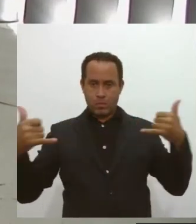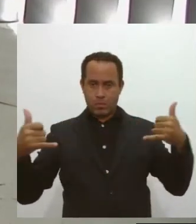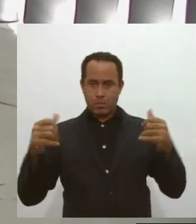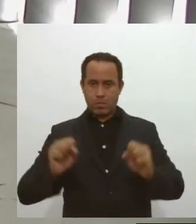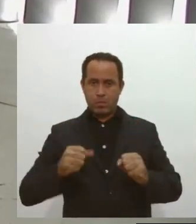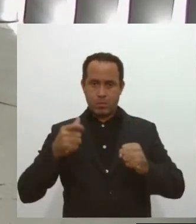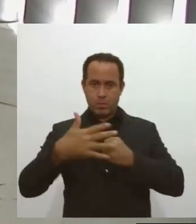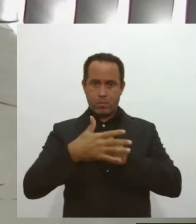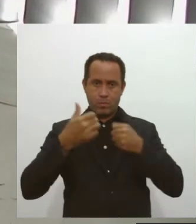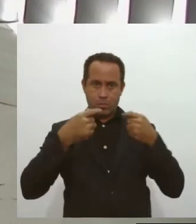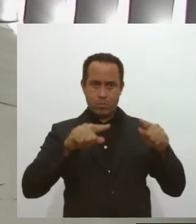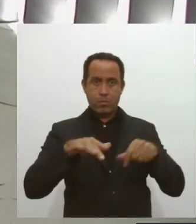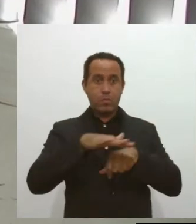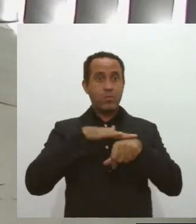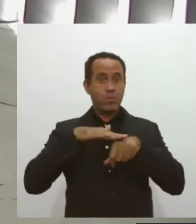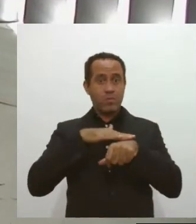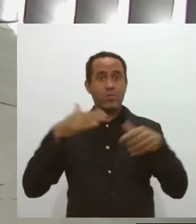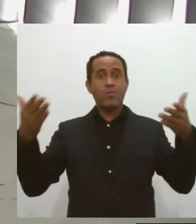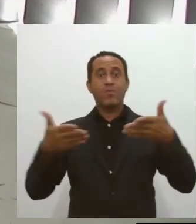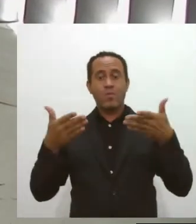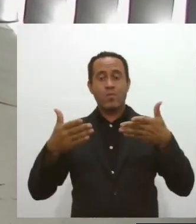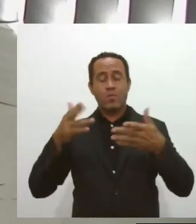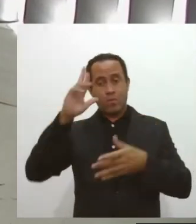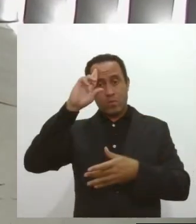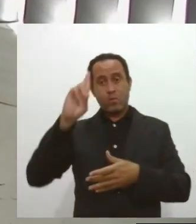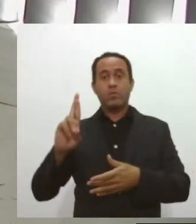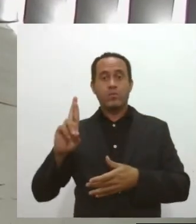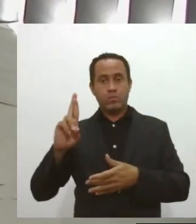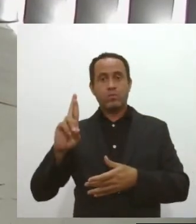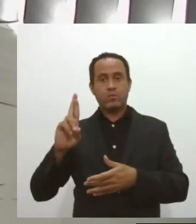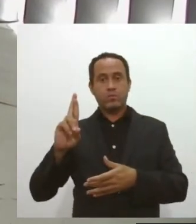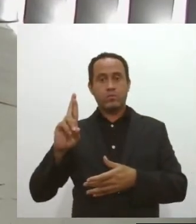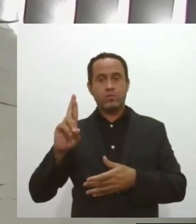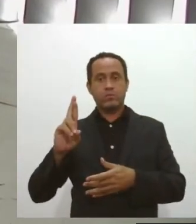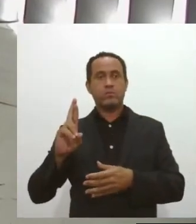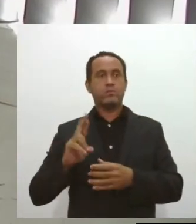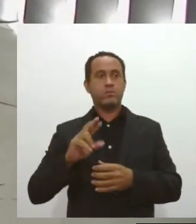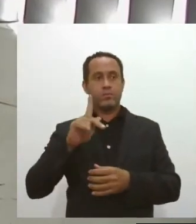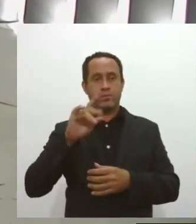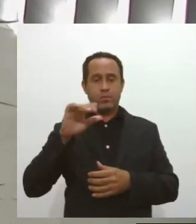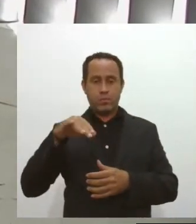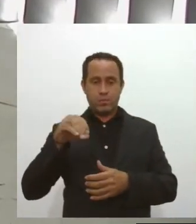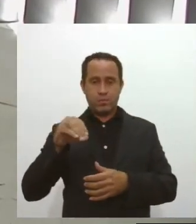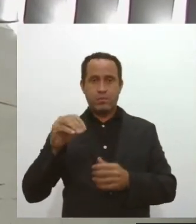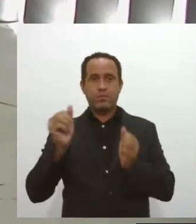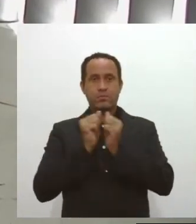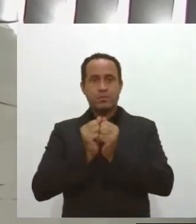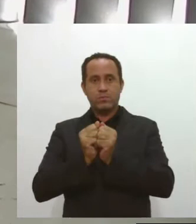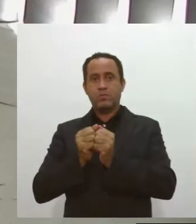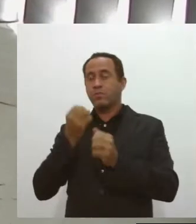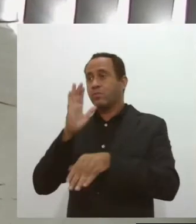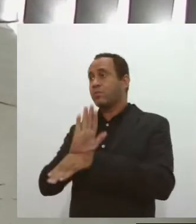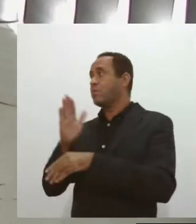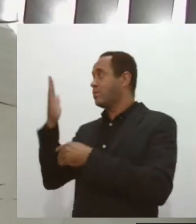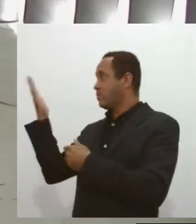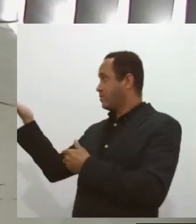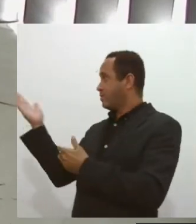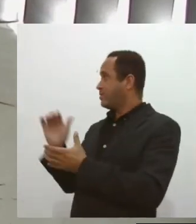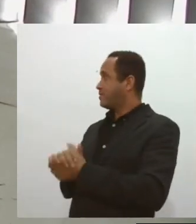pandemia. Vamos conversar agora com o superintendente do Lassen, Cleomar Alves, que já está com a gente. Cleomar, boa tarde.